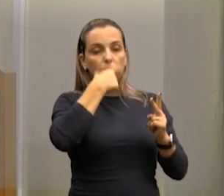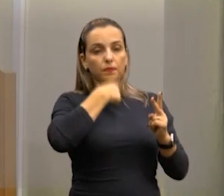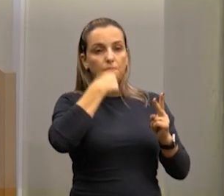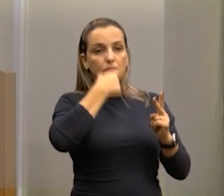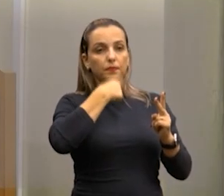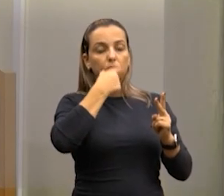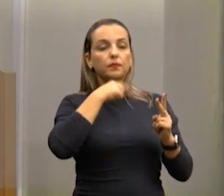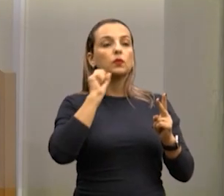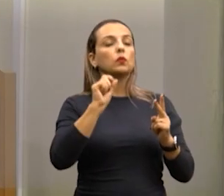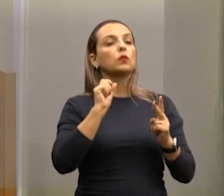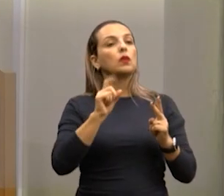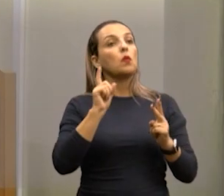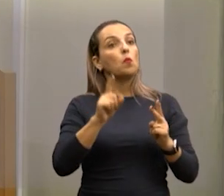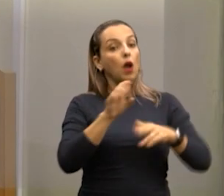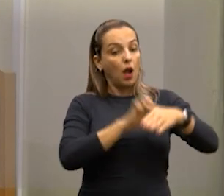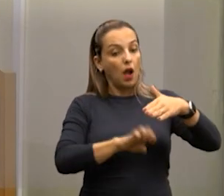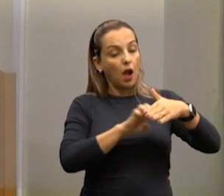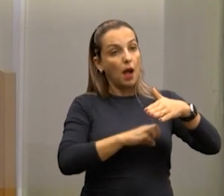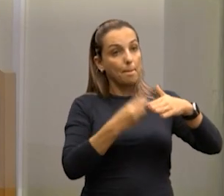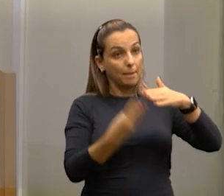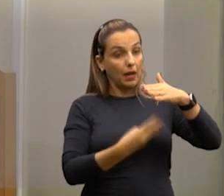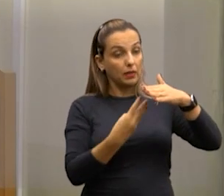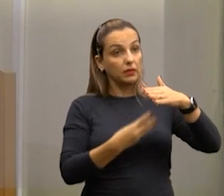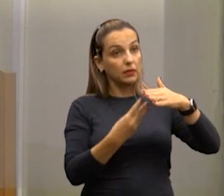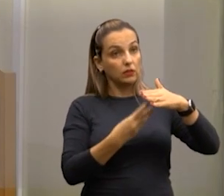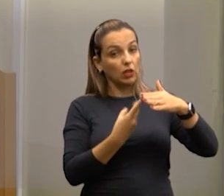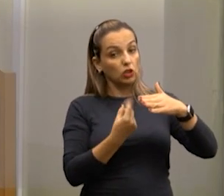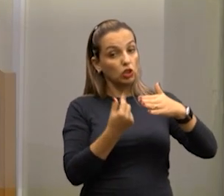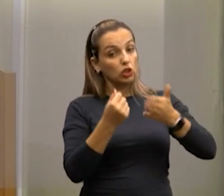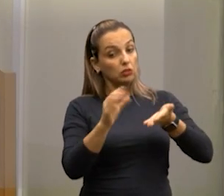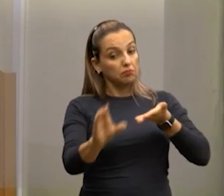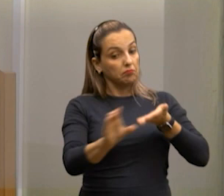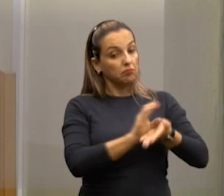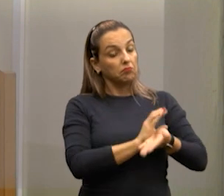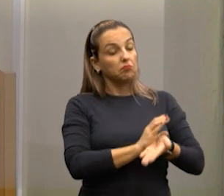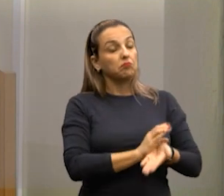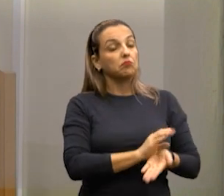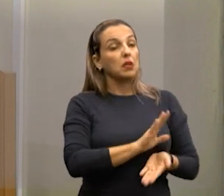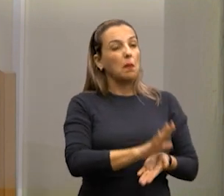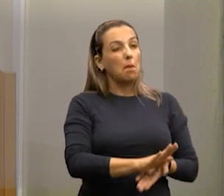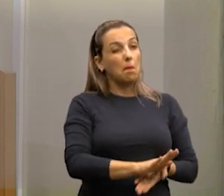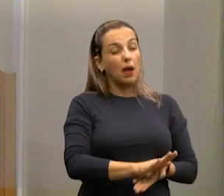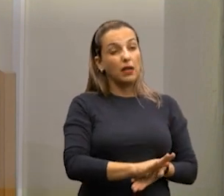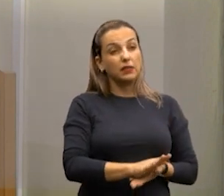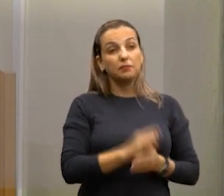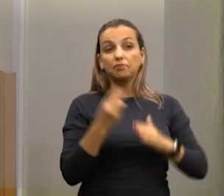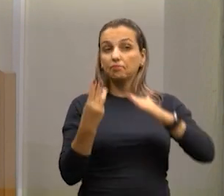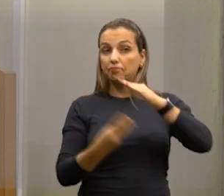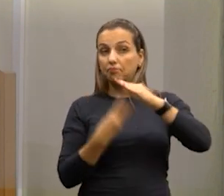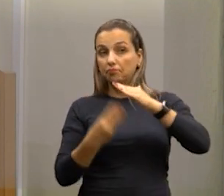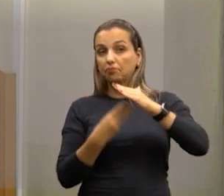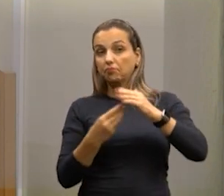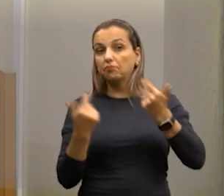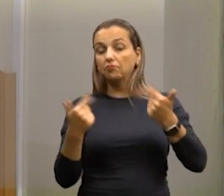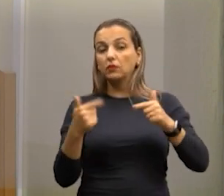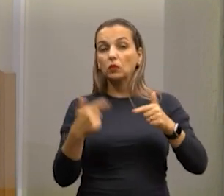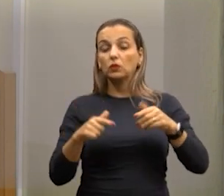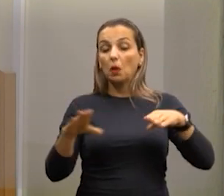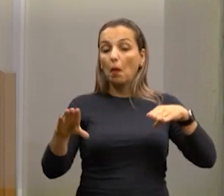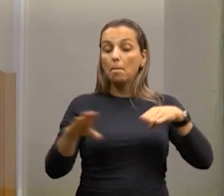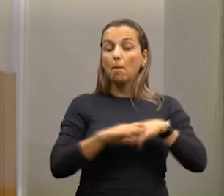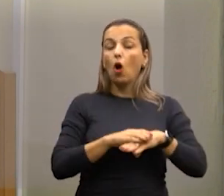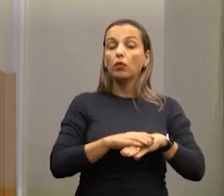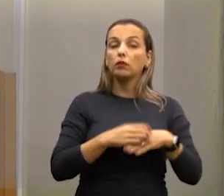O pessoal da terceirizada está recebendo, está faltando algumas coisas. Agora, o cara de uma terceirizada, não tem uma bota para pôr no pé,